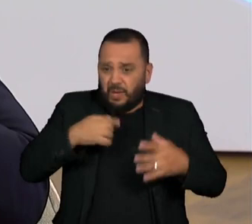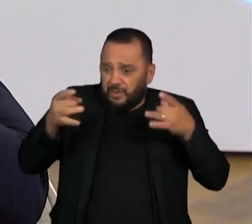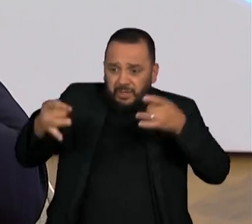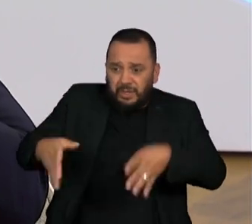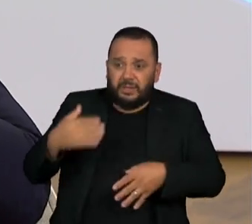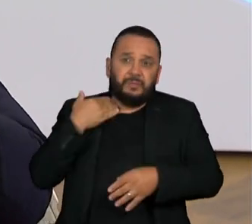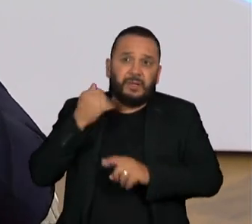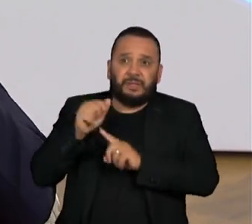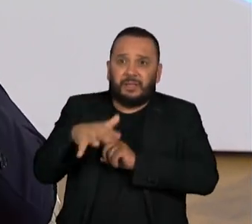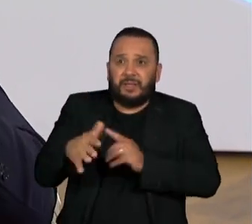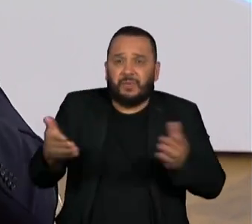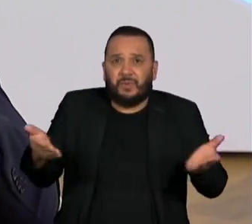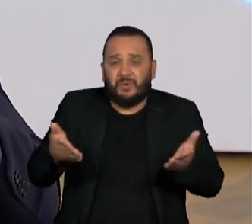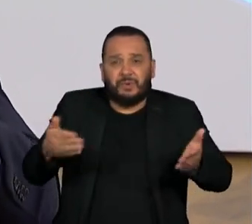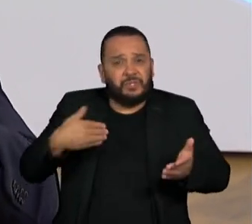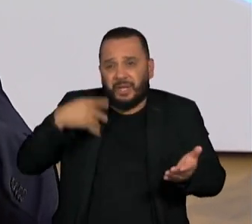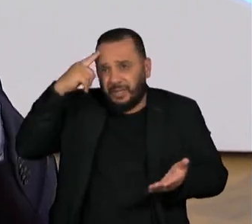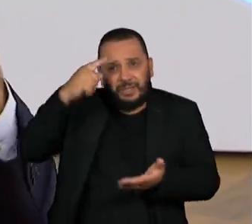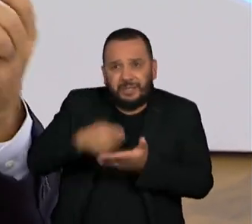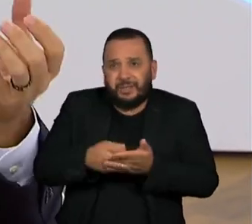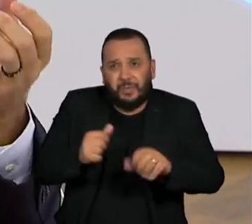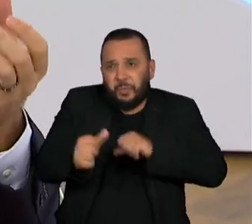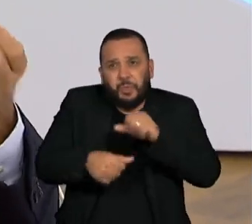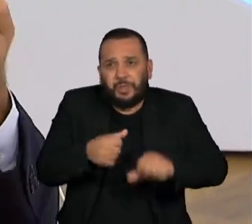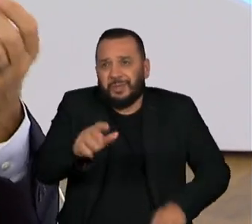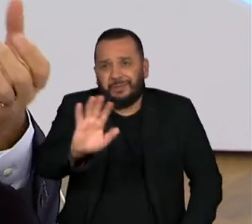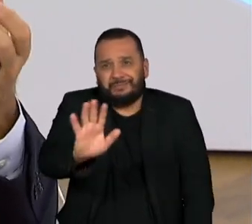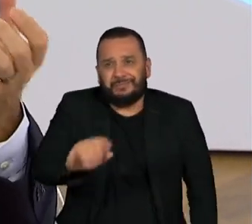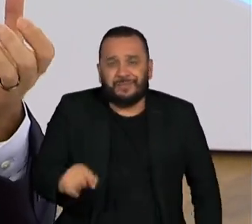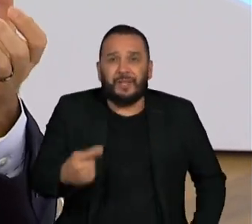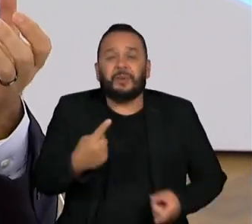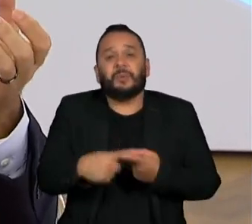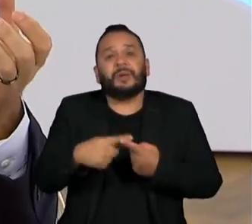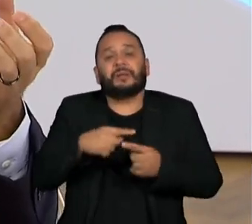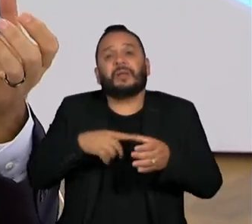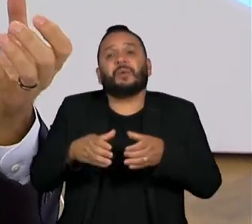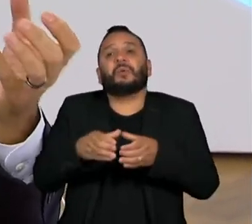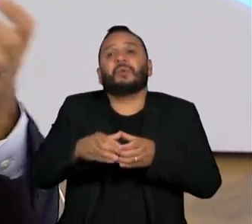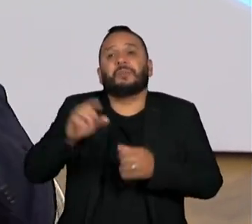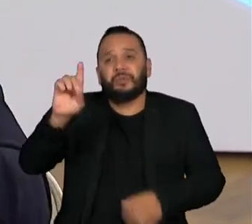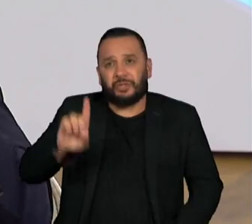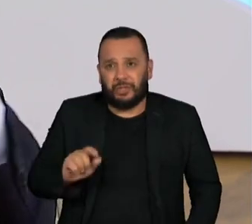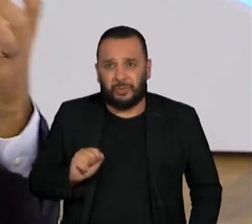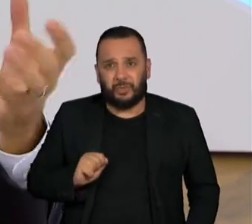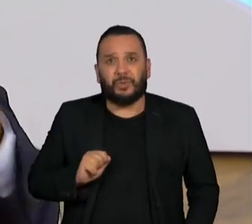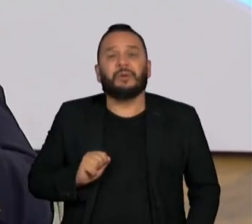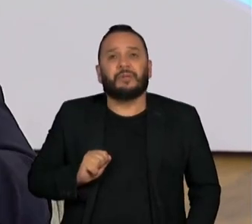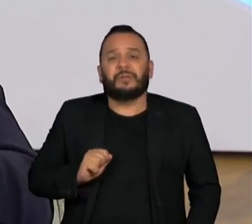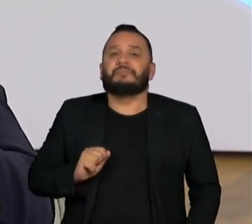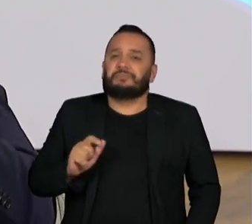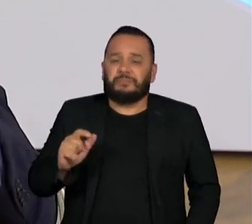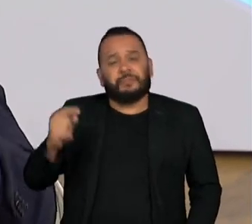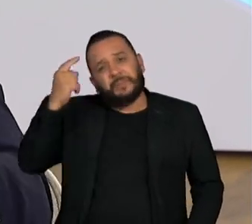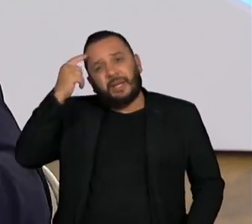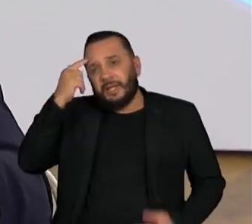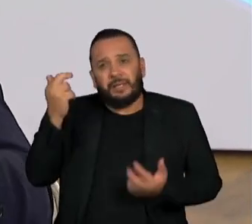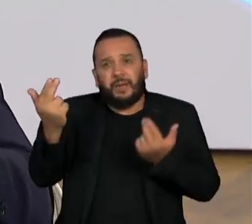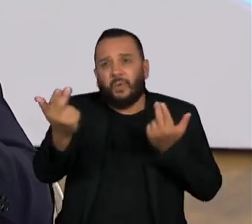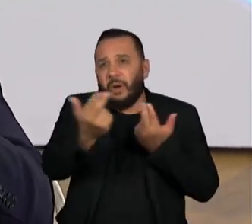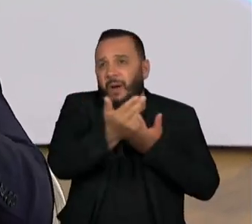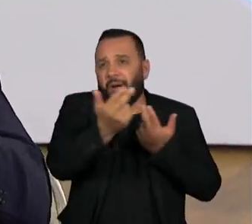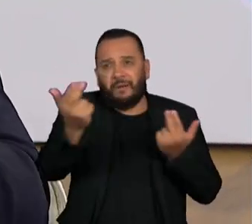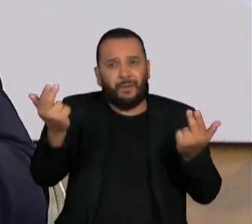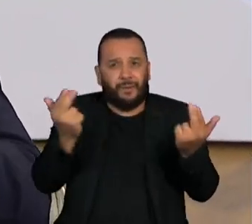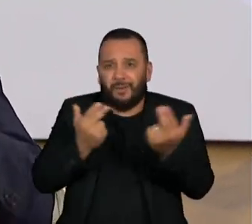hoje do Banco Central, as decisões não mudariam muito, porque hoje a gente tem um corpo de diretores que é bastante próximo na forma de pensar. E nós temos um